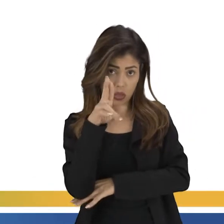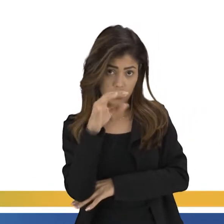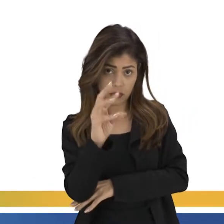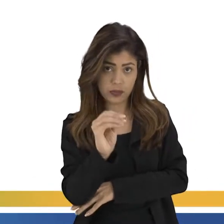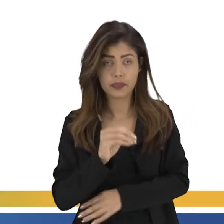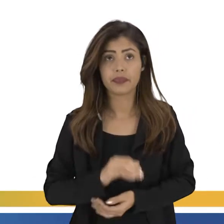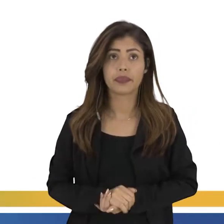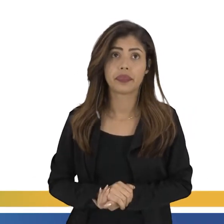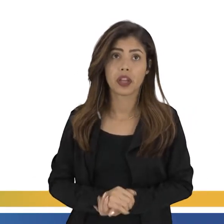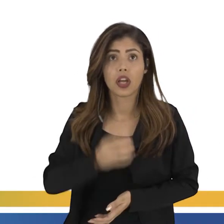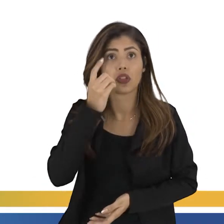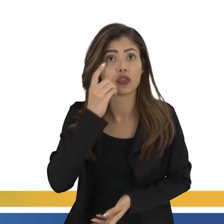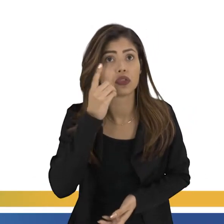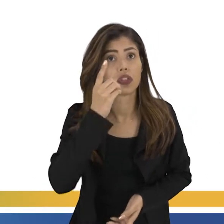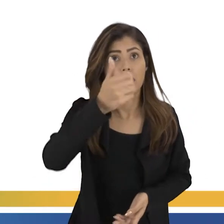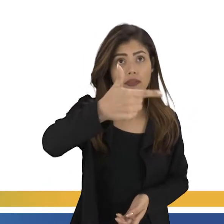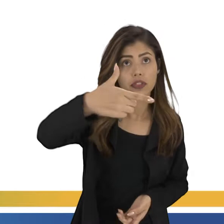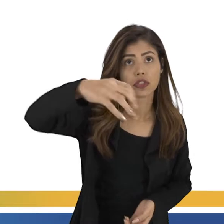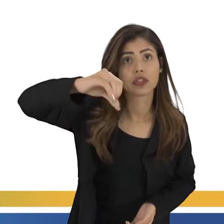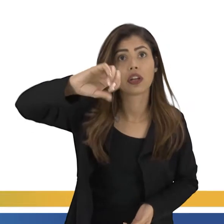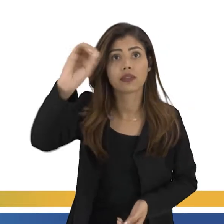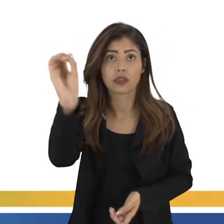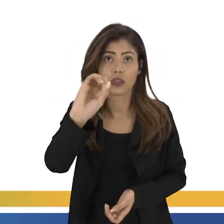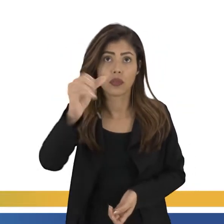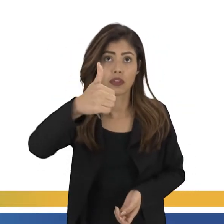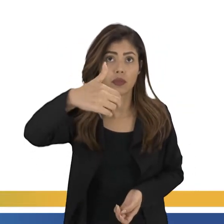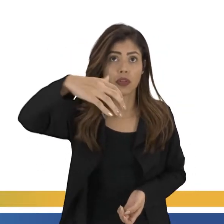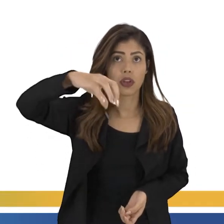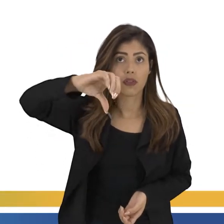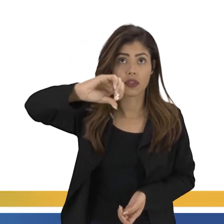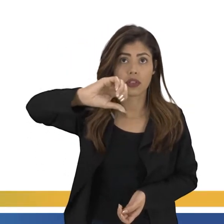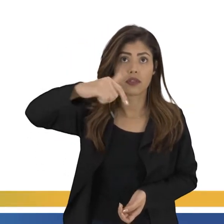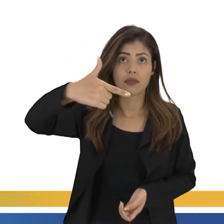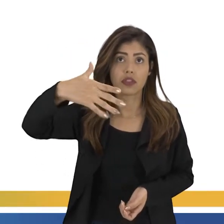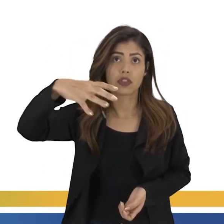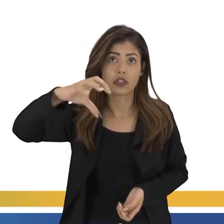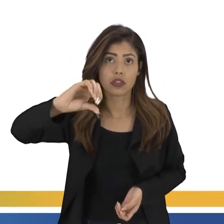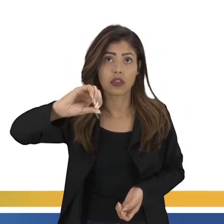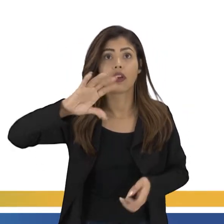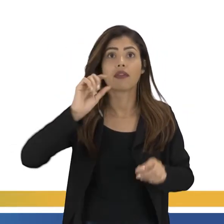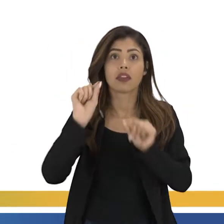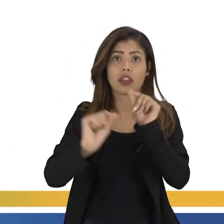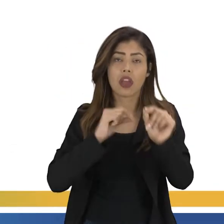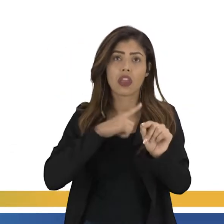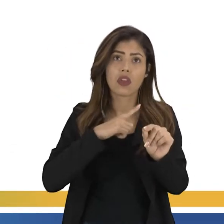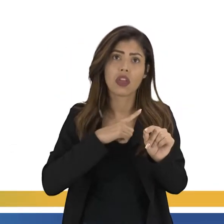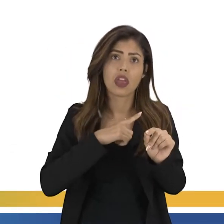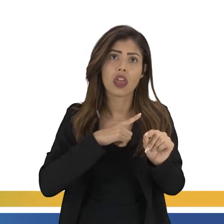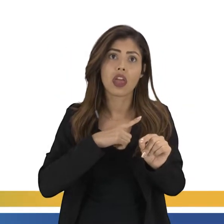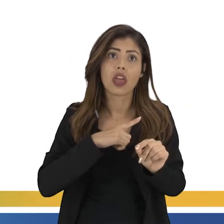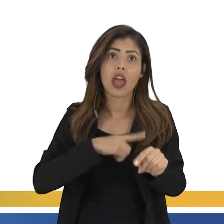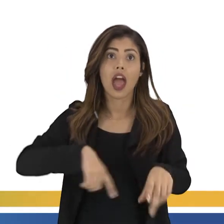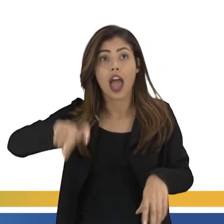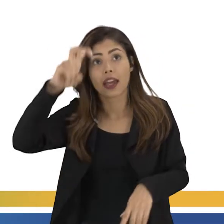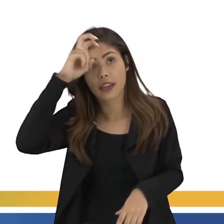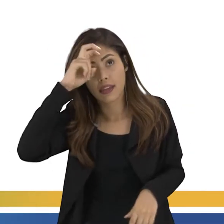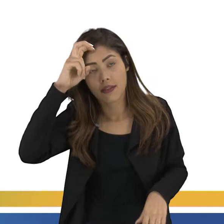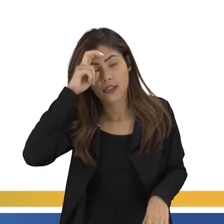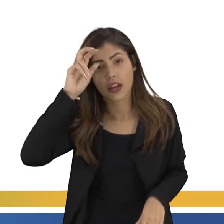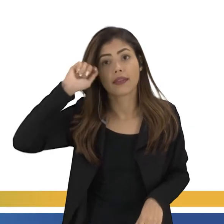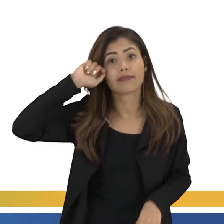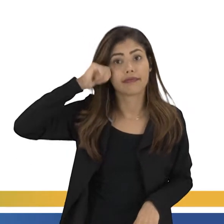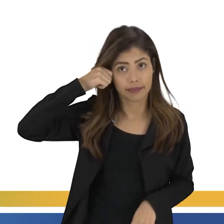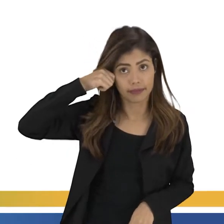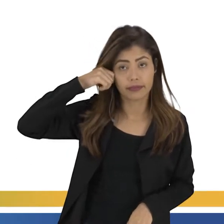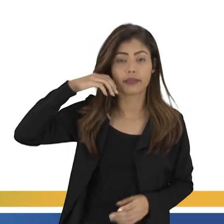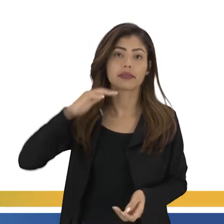E, no dia 29 de outubro de 1929, a gente tem, então, a quinta-feira negra, né? Essa quinta